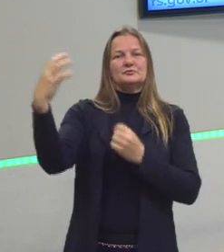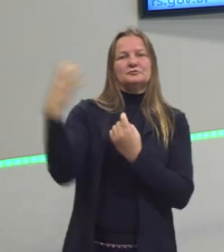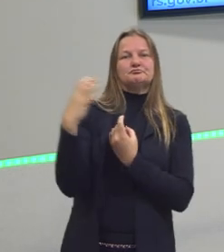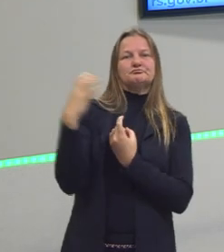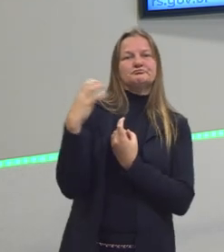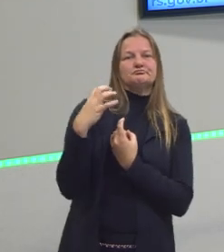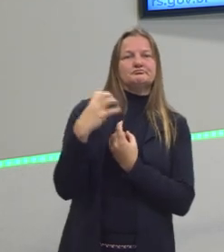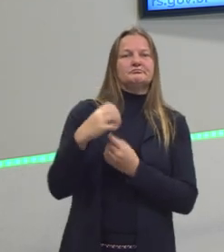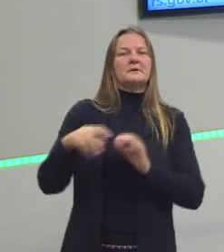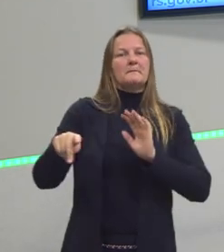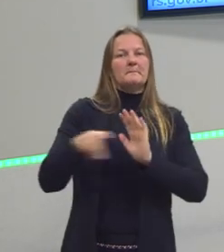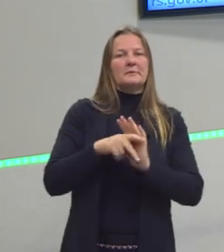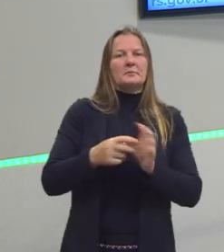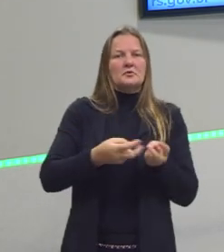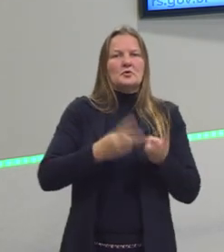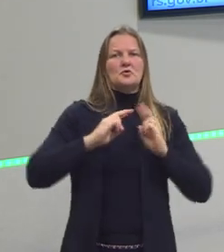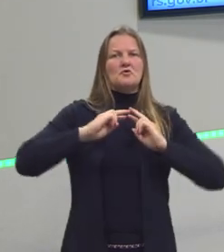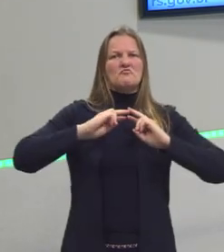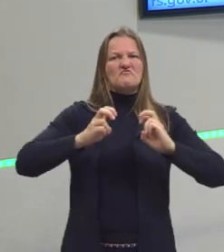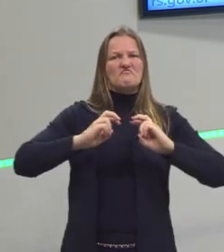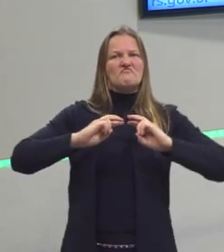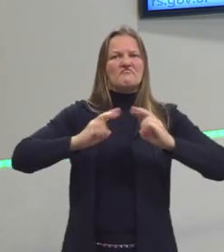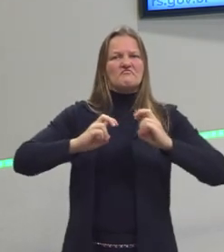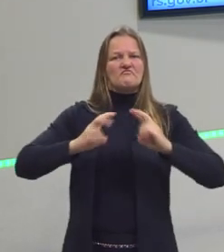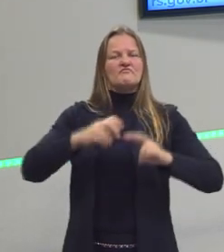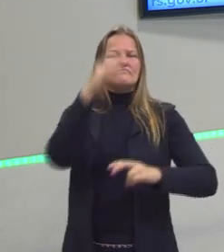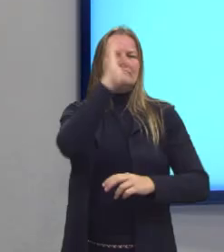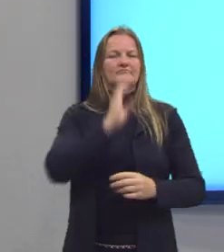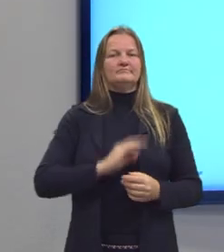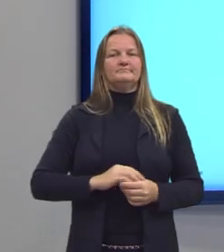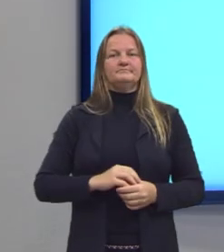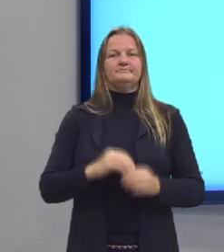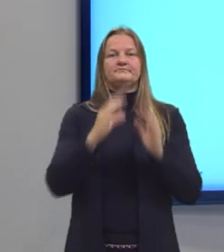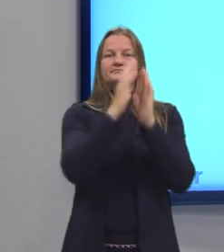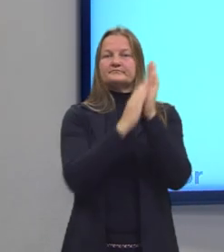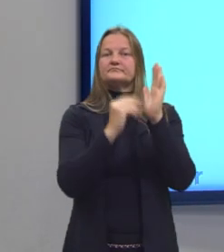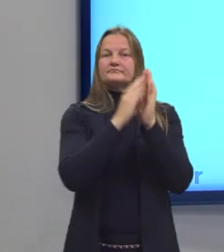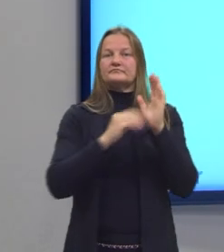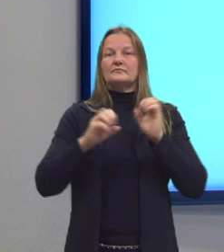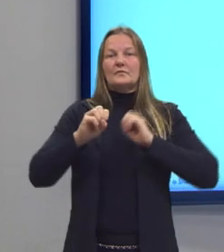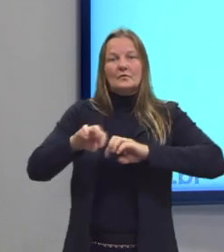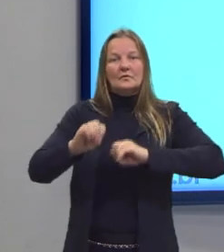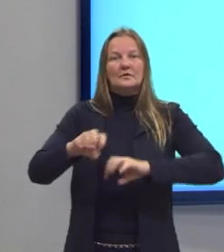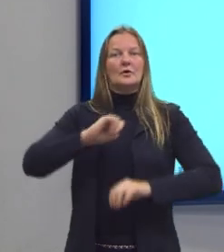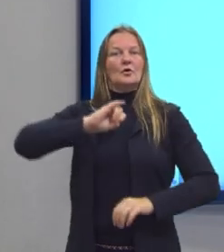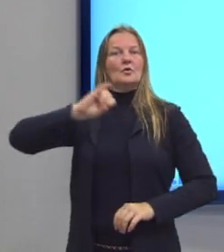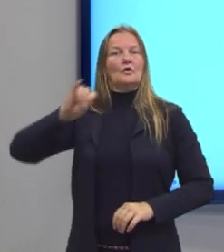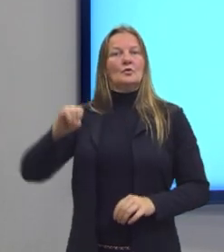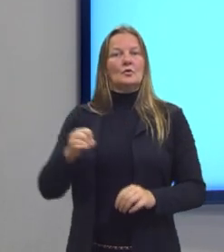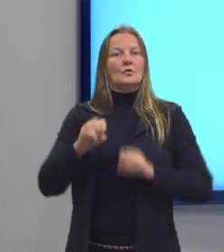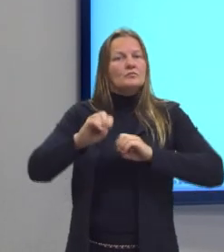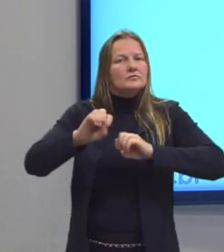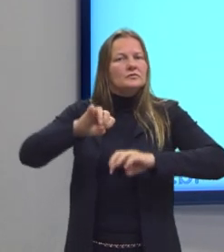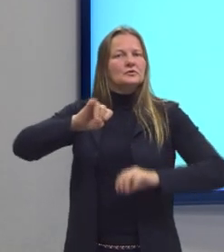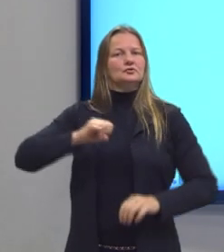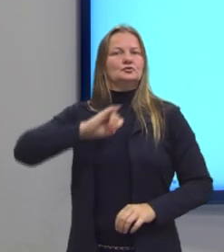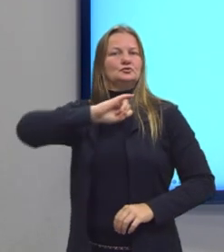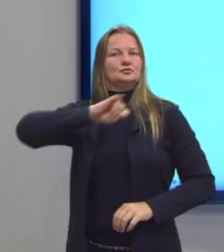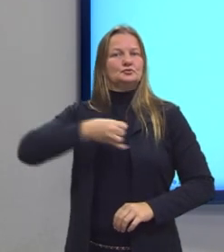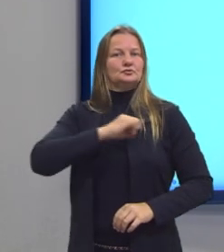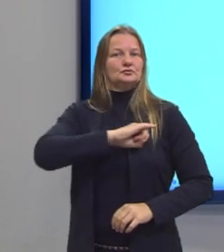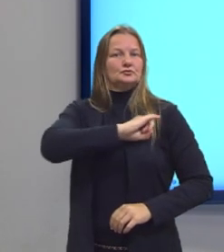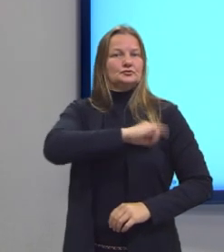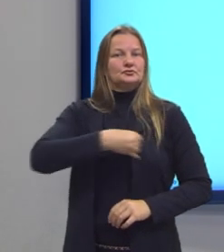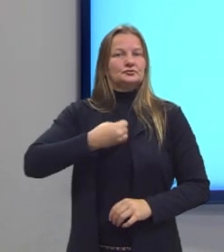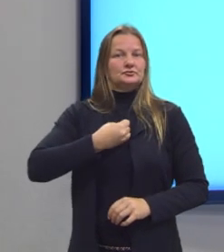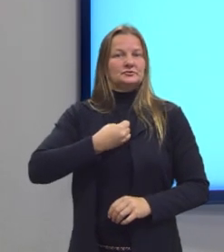Portugal. Para ser explorada. O modelo de educação é o jesuítico. O modelo que é retórico. Olha aqui, é